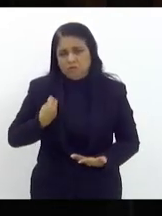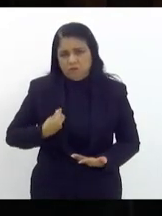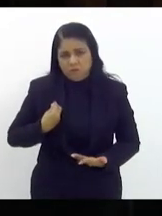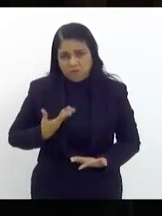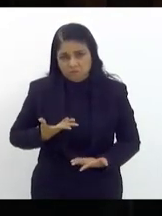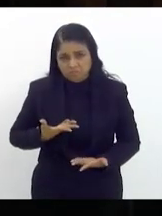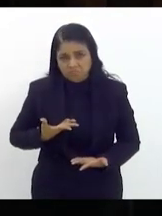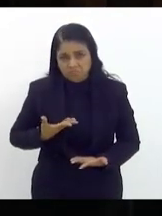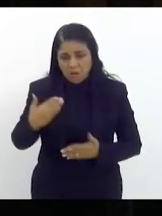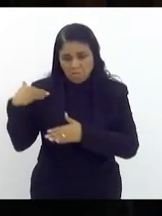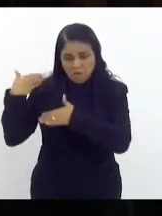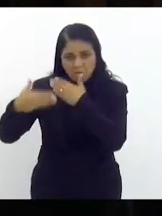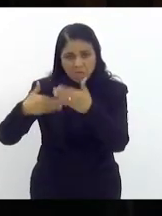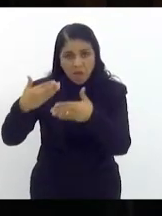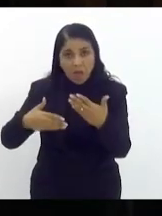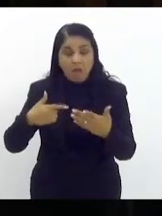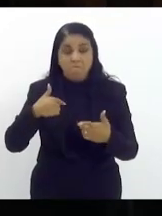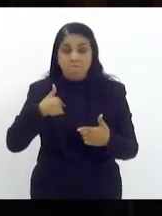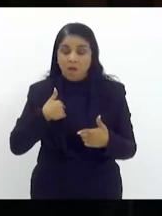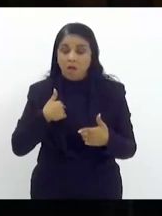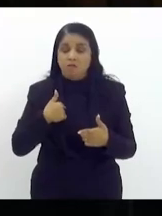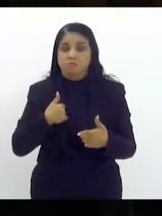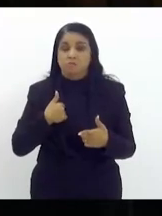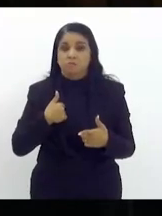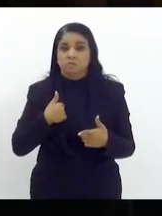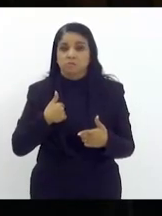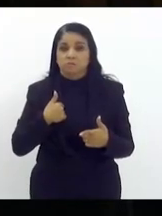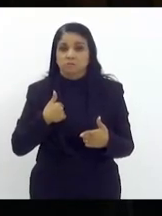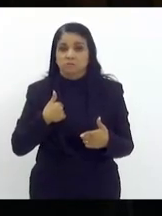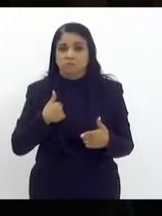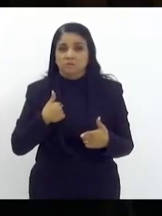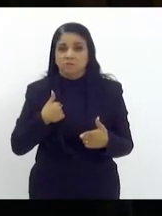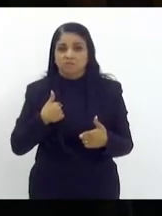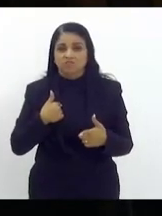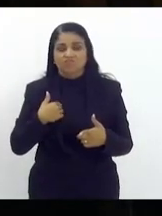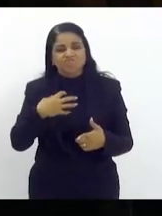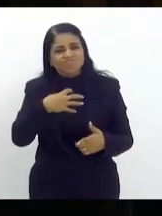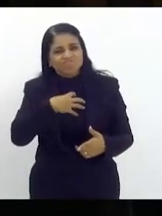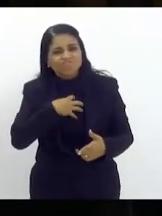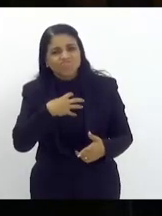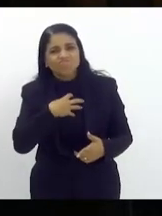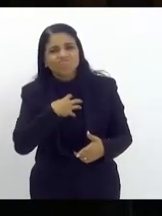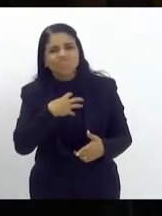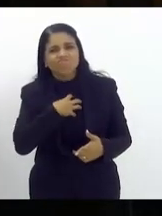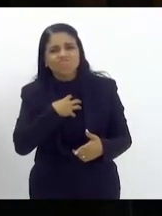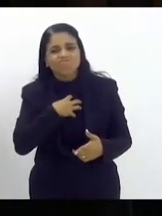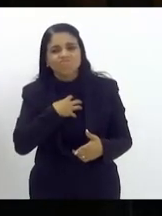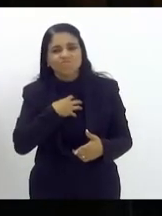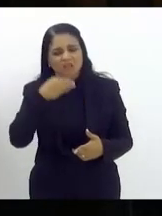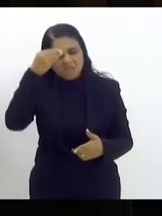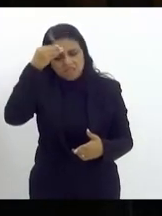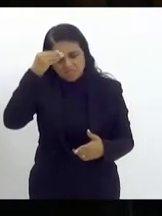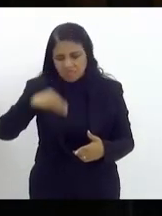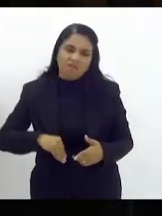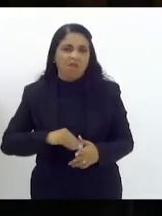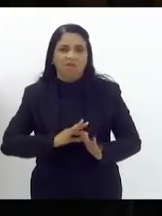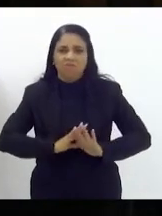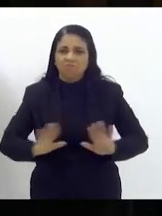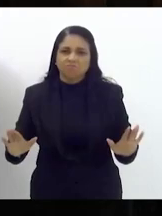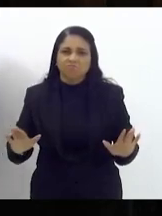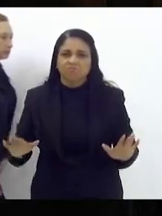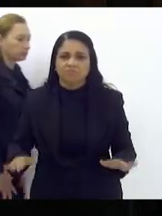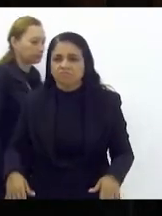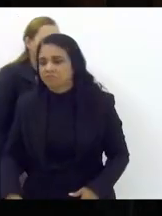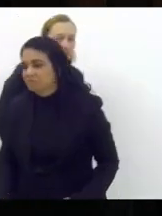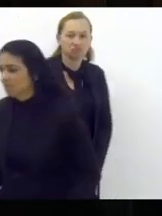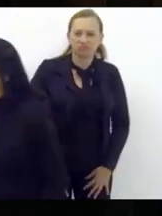mas eu tenho carregado comigo um sentimento de decepção mas que